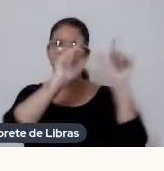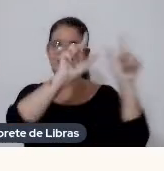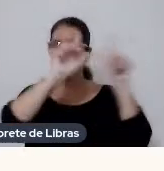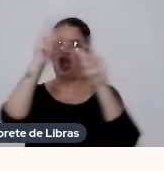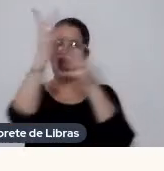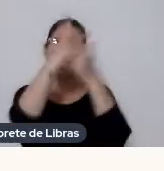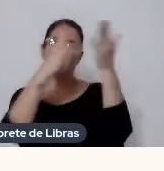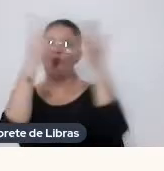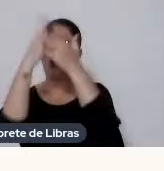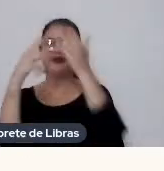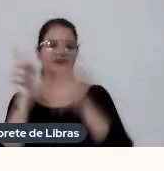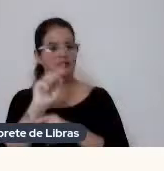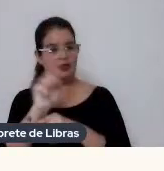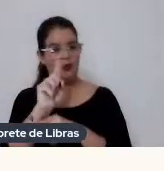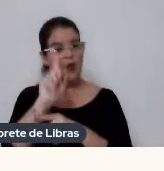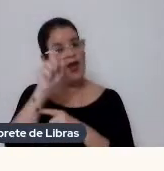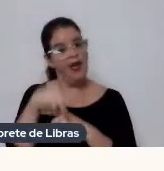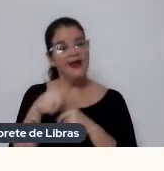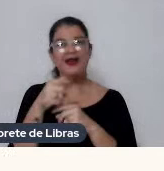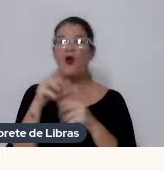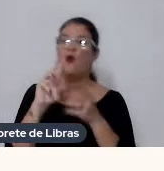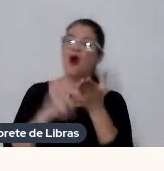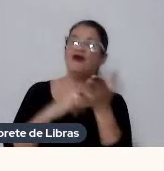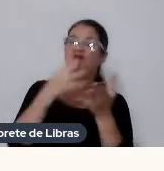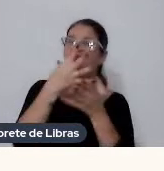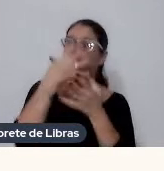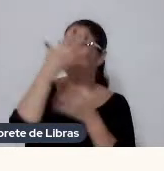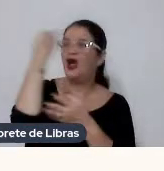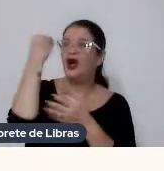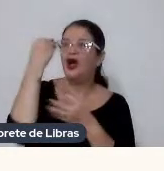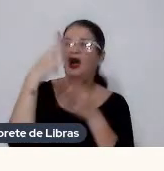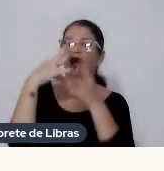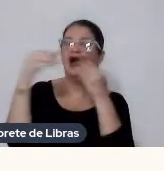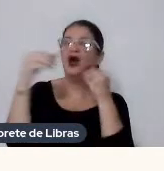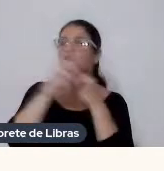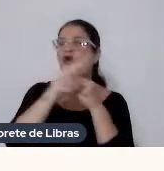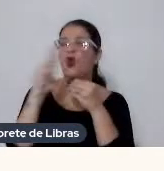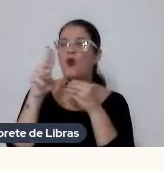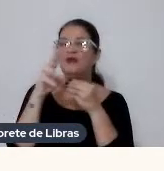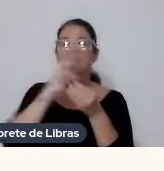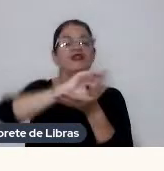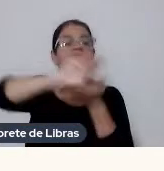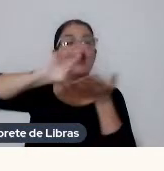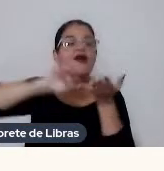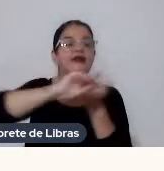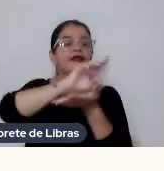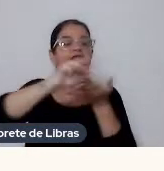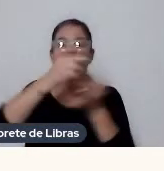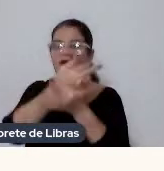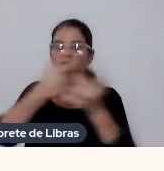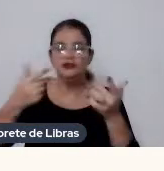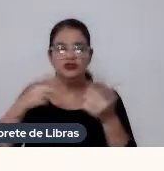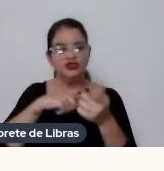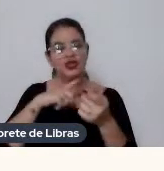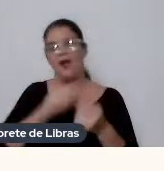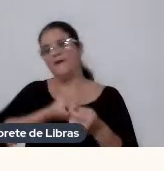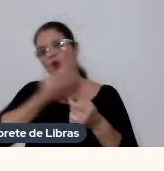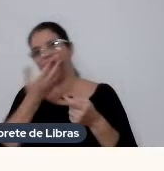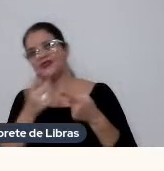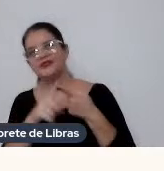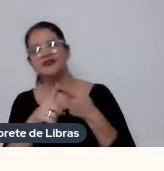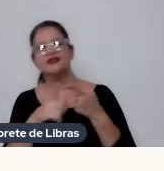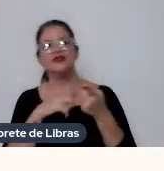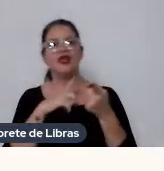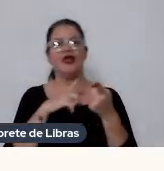revista Fugiu o nome Era uma revista De variedades Digamos assim Porque tinha poesia Tinha